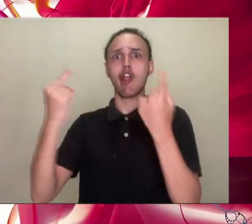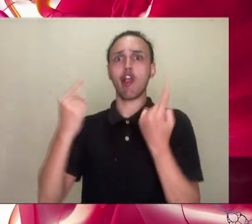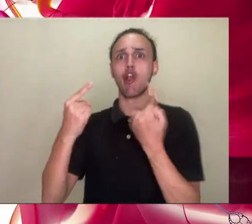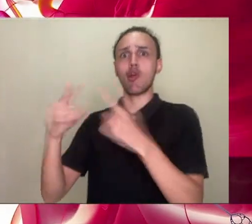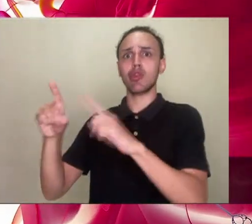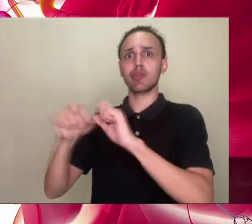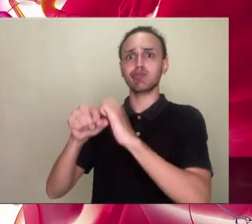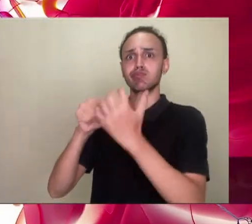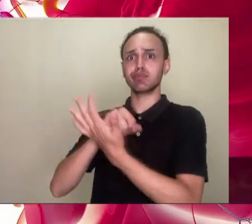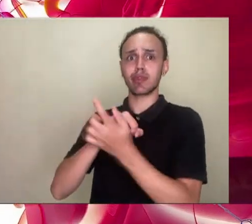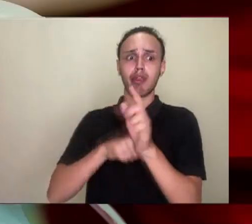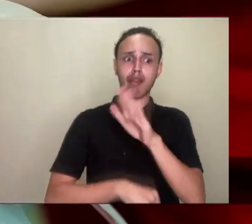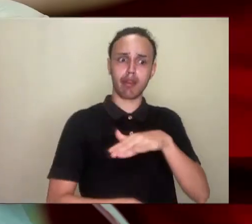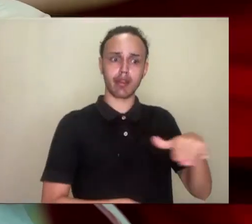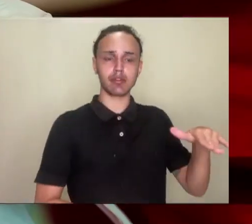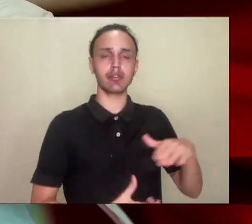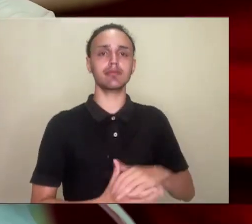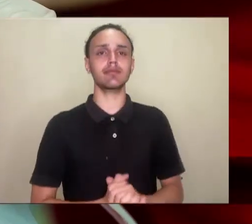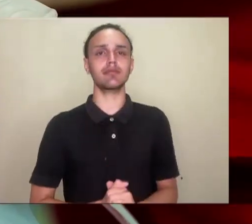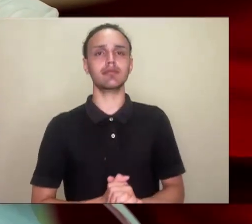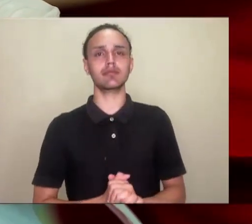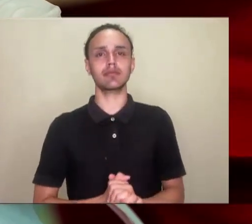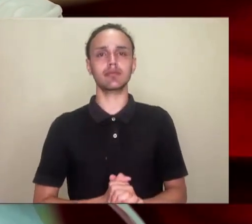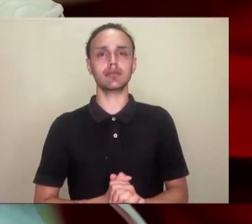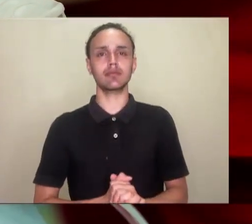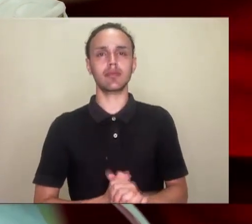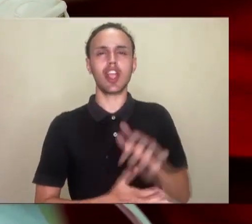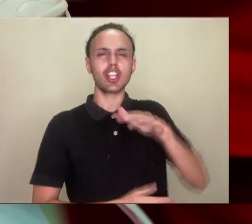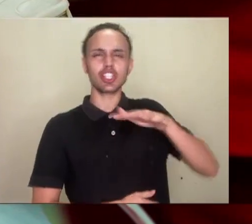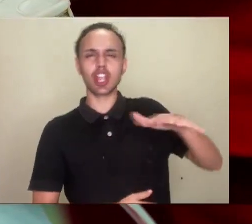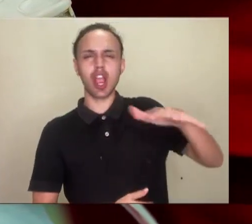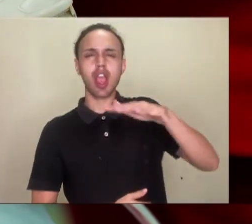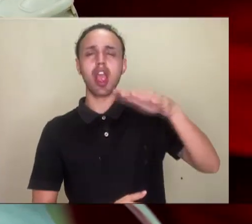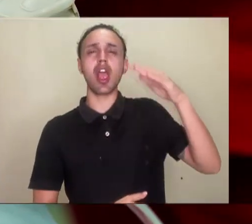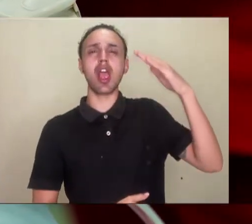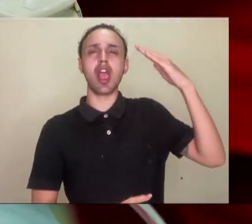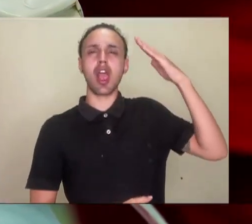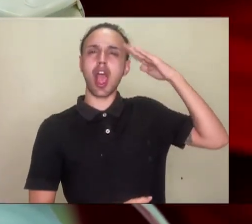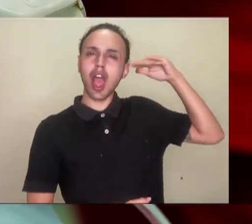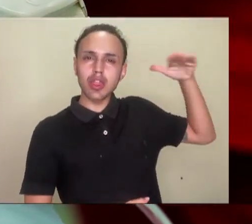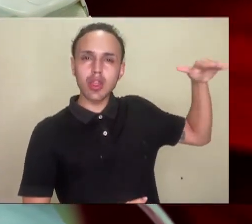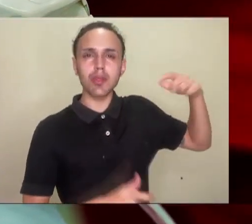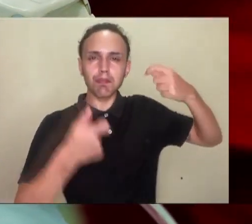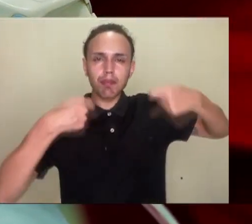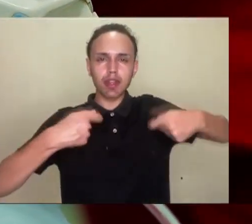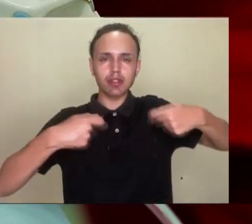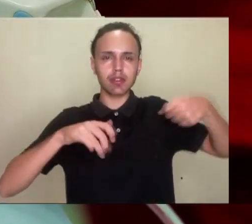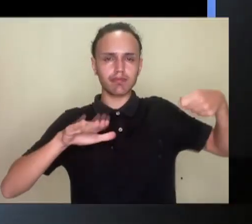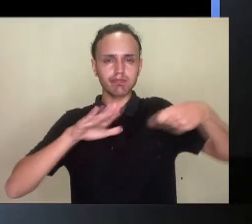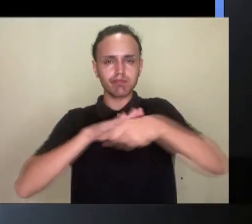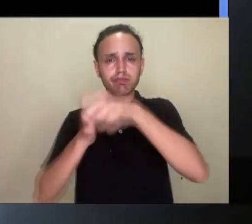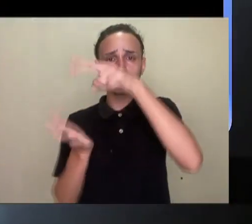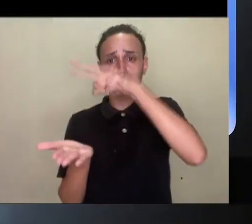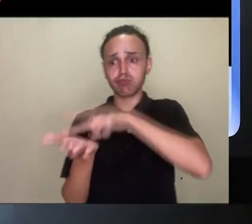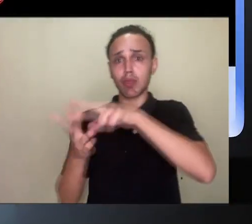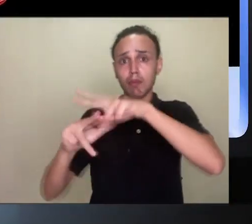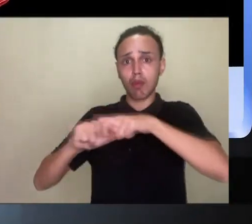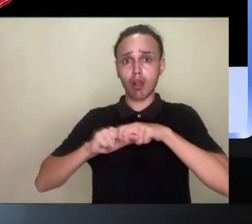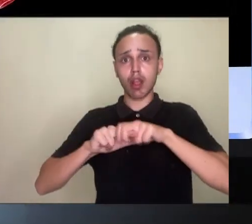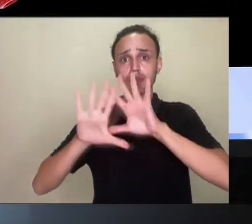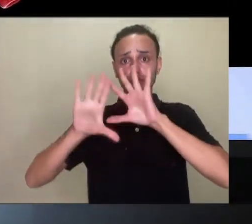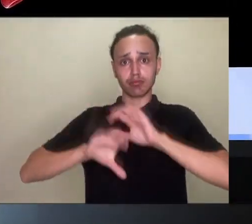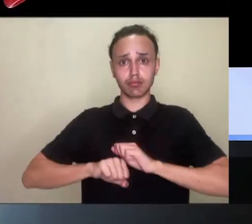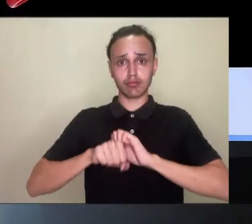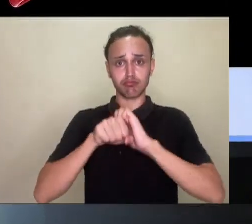essas crianças apresentam. Geralmente, os adultos hospitalizados com covid-19 apresentam infecção